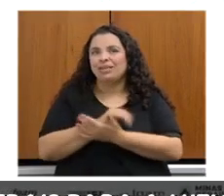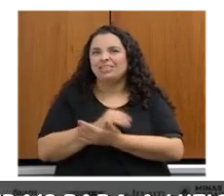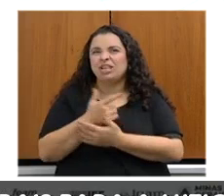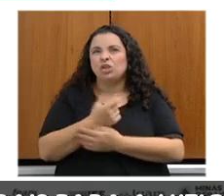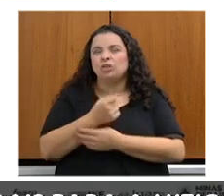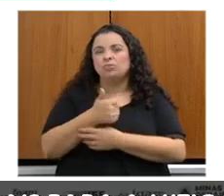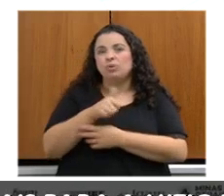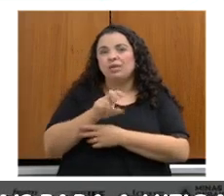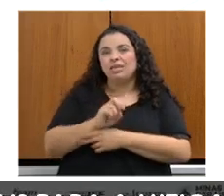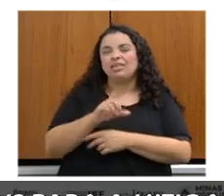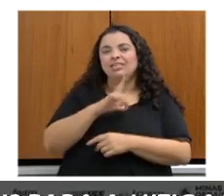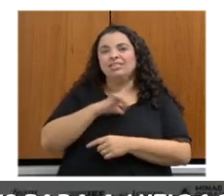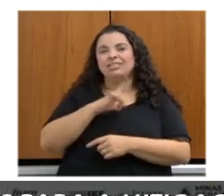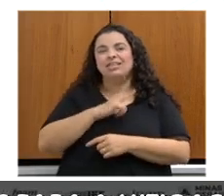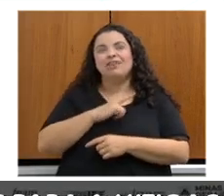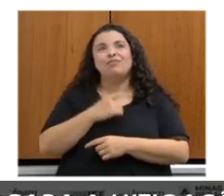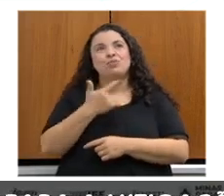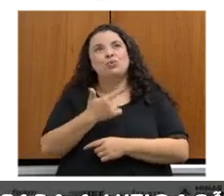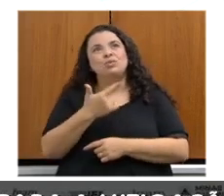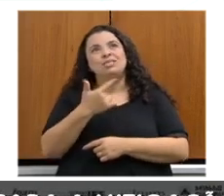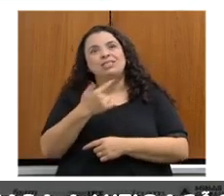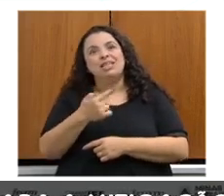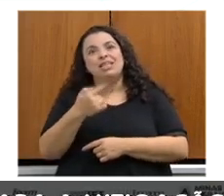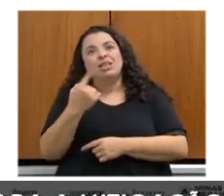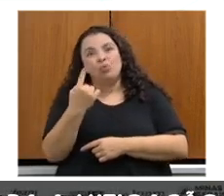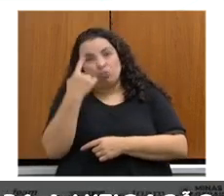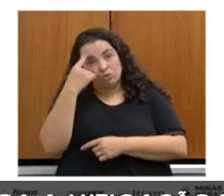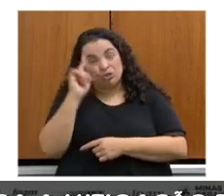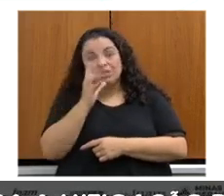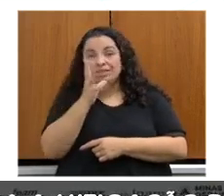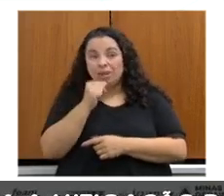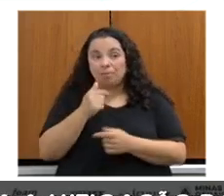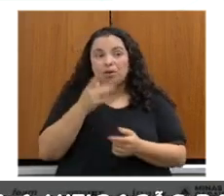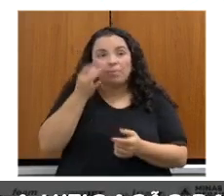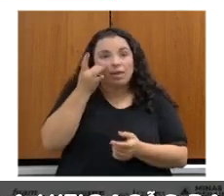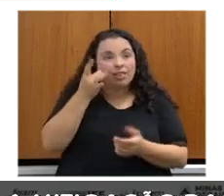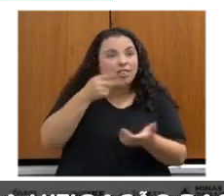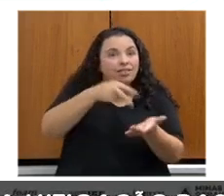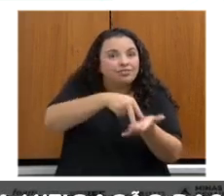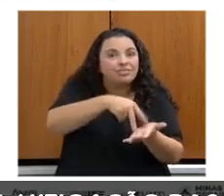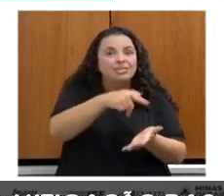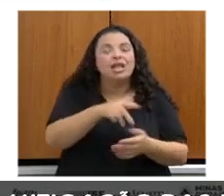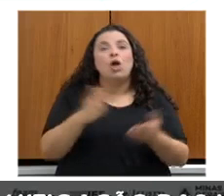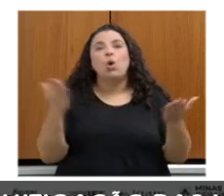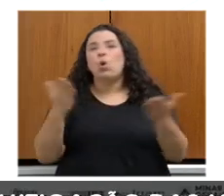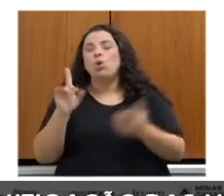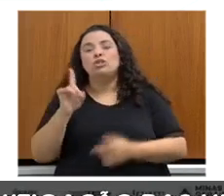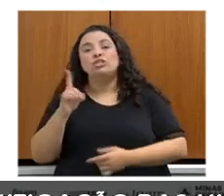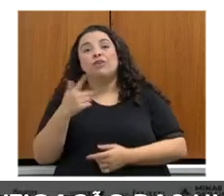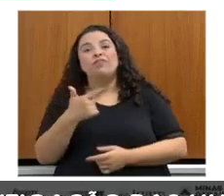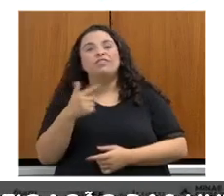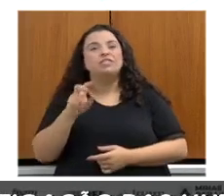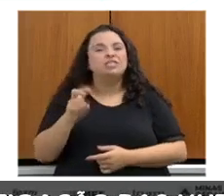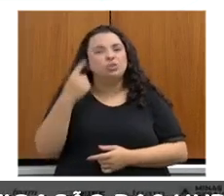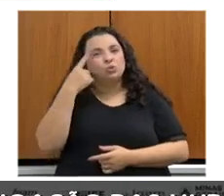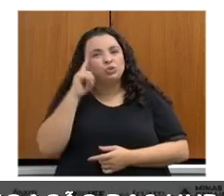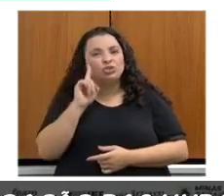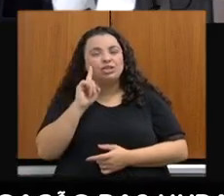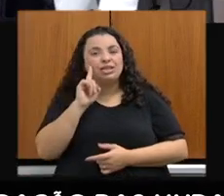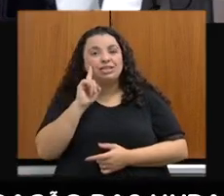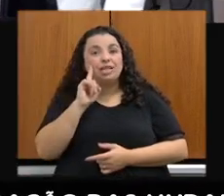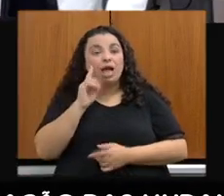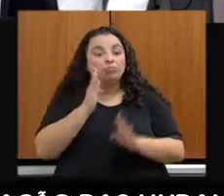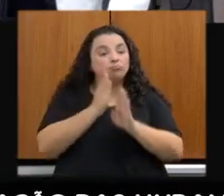resposta de 271 dias e hoje temos um tempo de resposta de 25 dias, em média, entre a